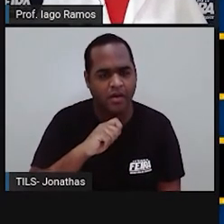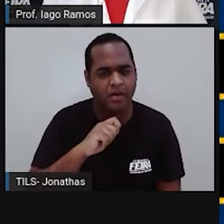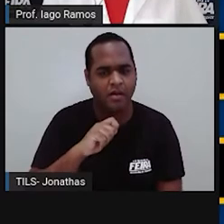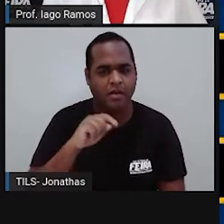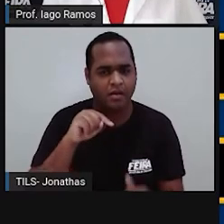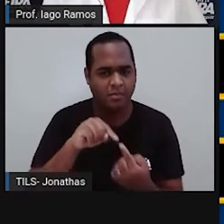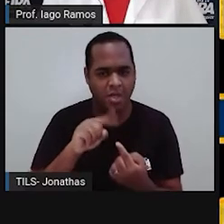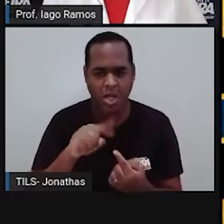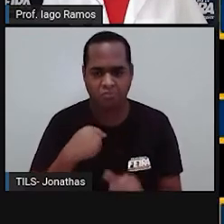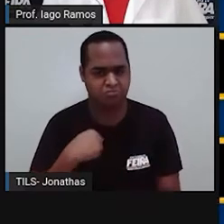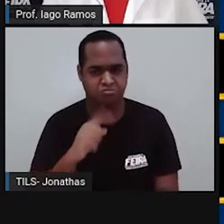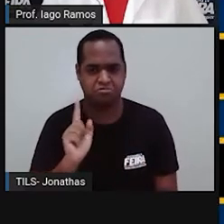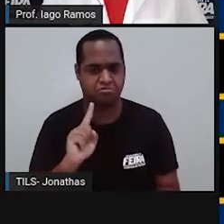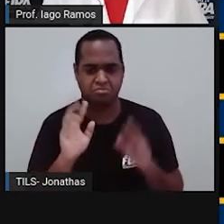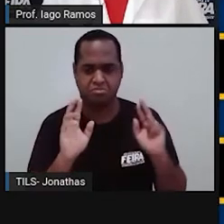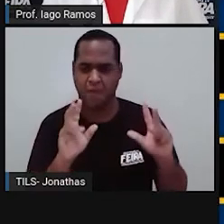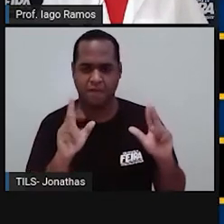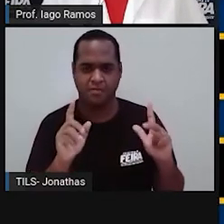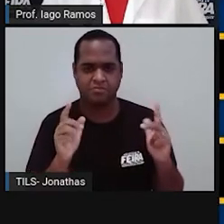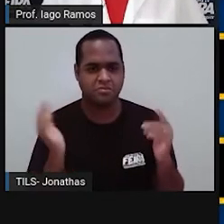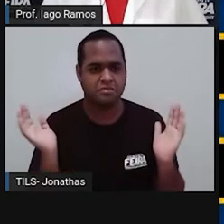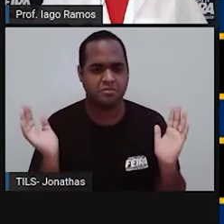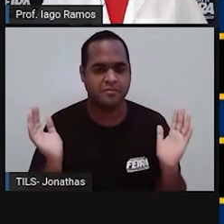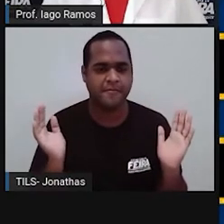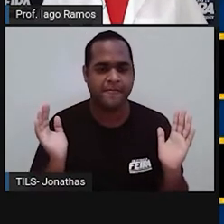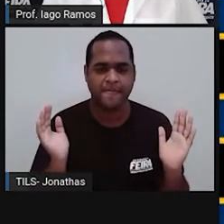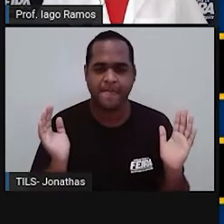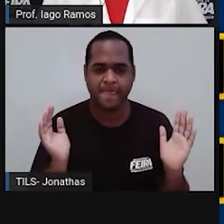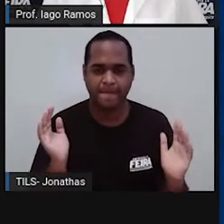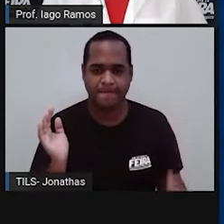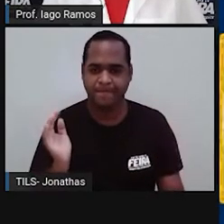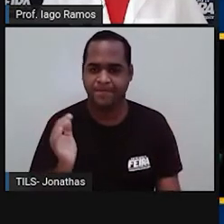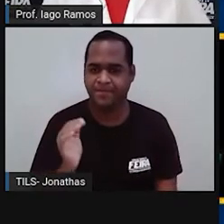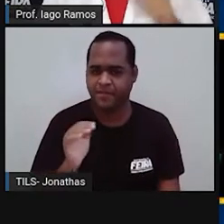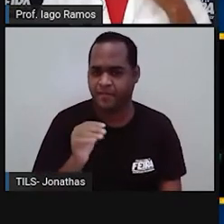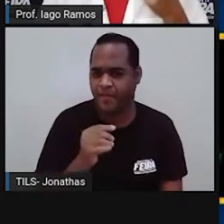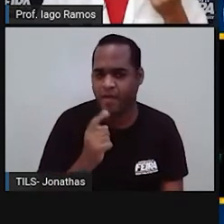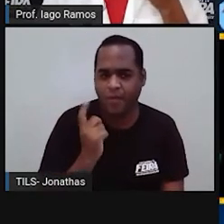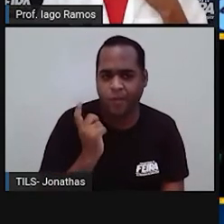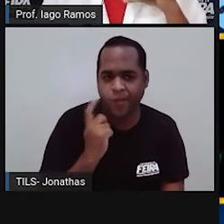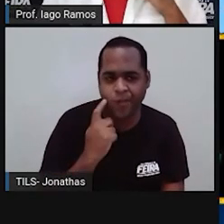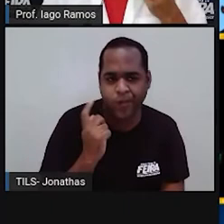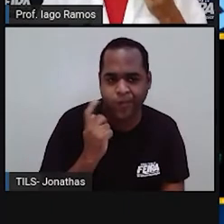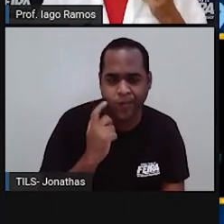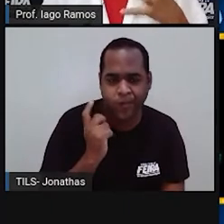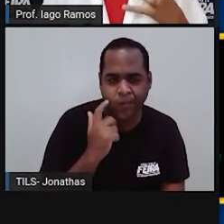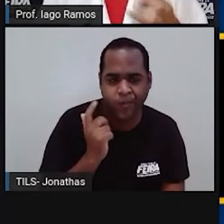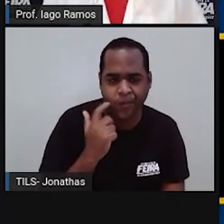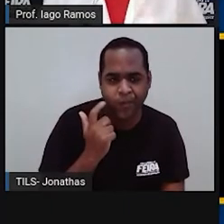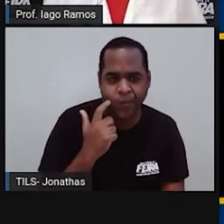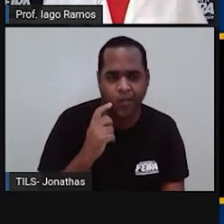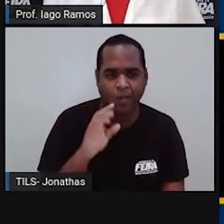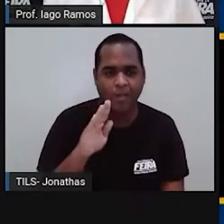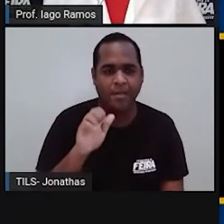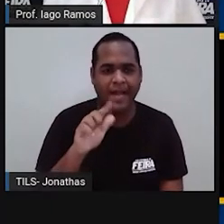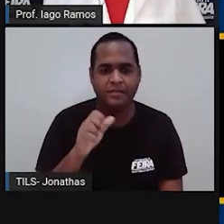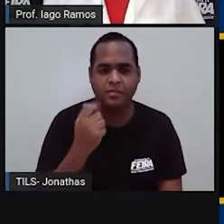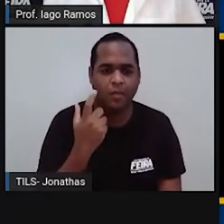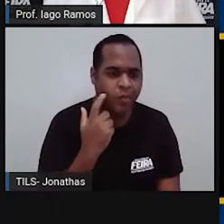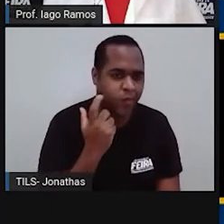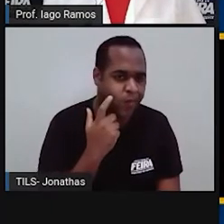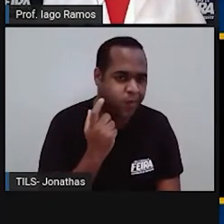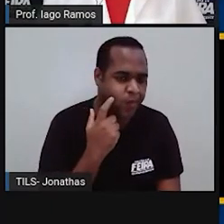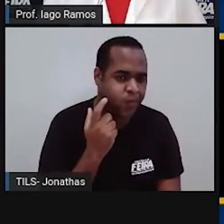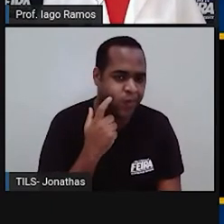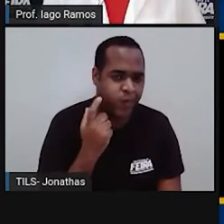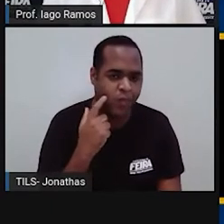Bom, eu não, tá? Vamos ver aqui. Será que é uma bala? Uma balinha? Uma balinha em formato de